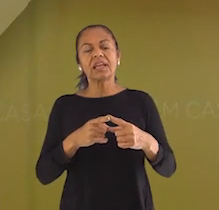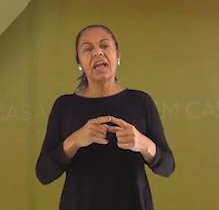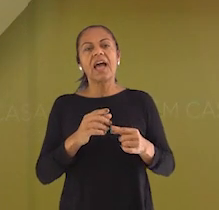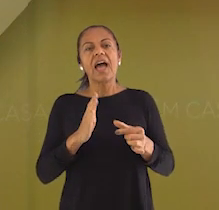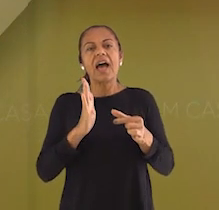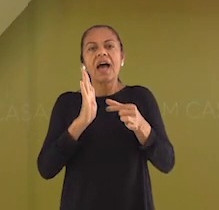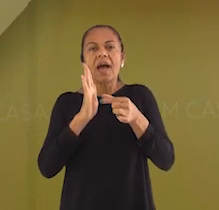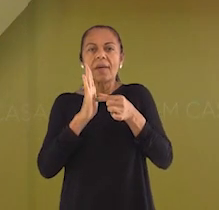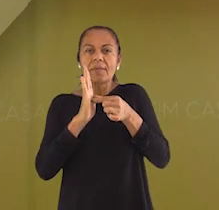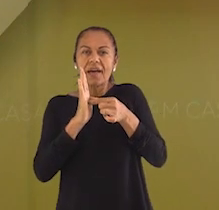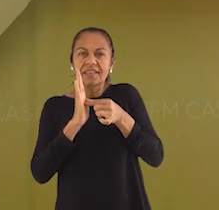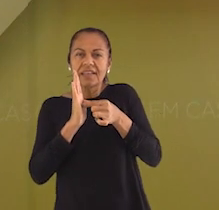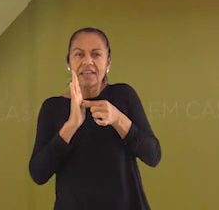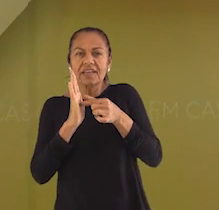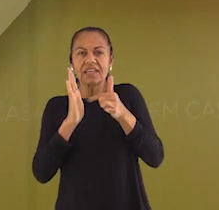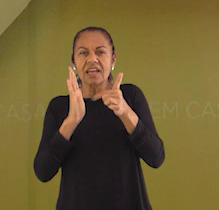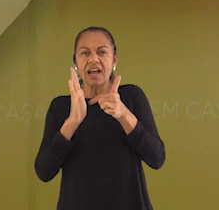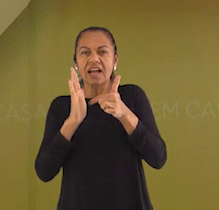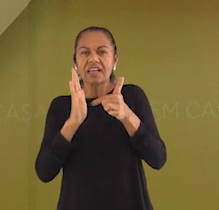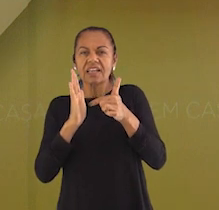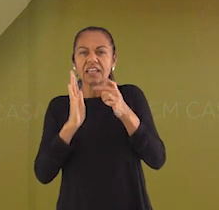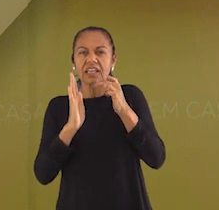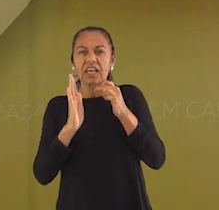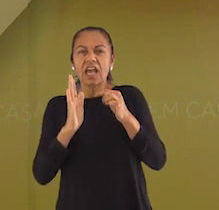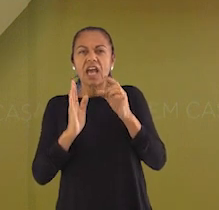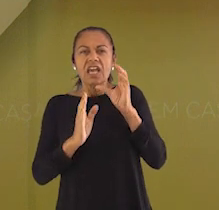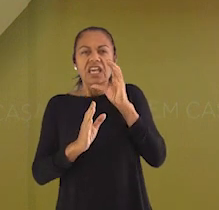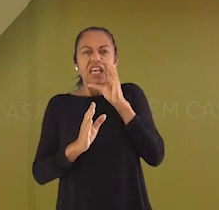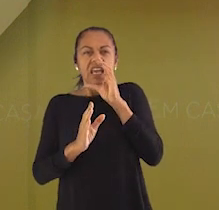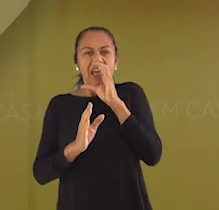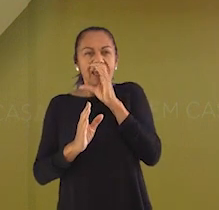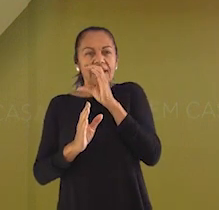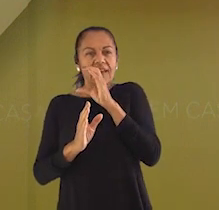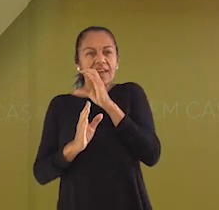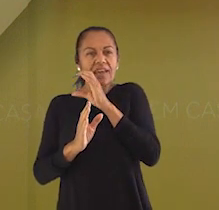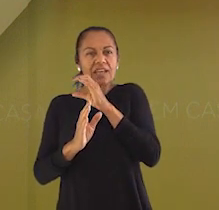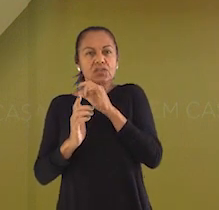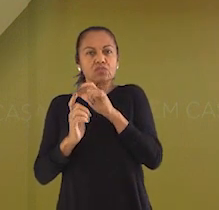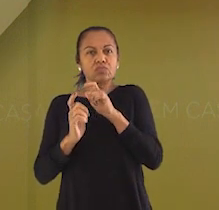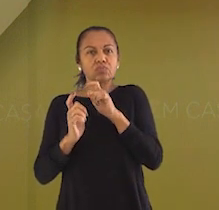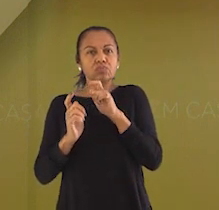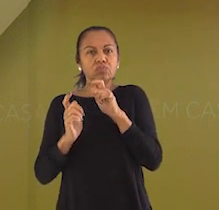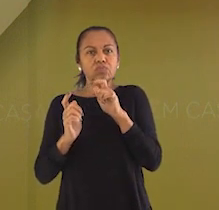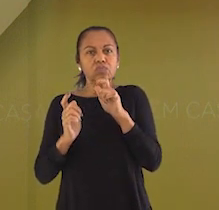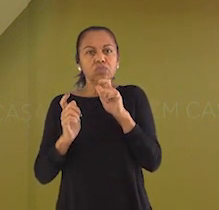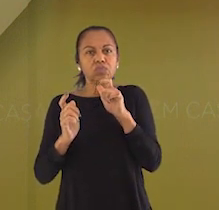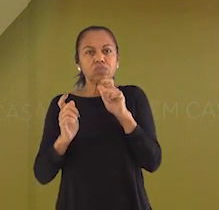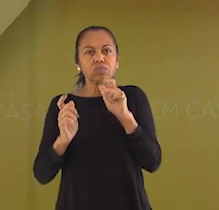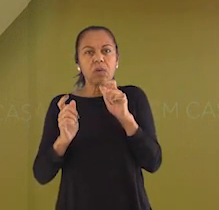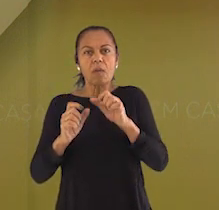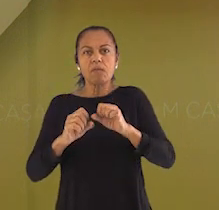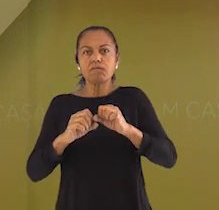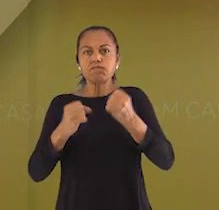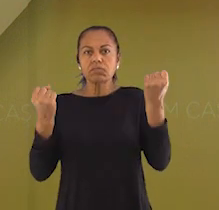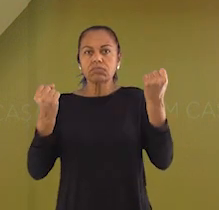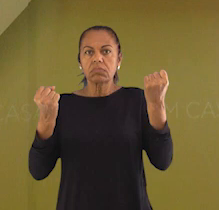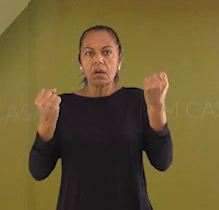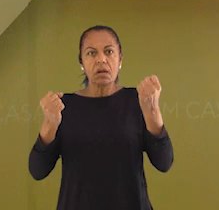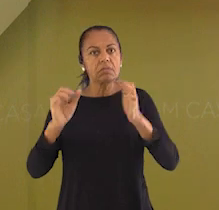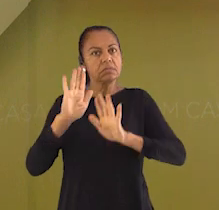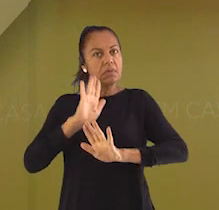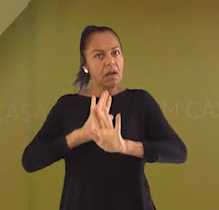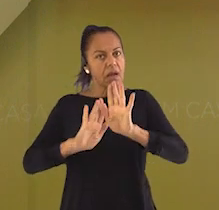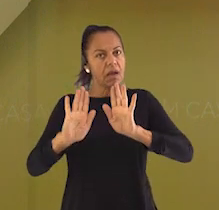bateria que pode superaquecer e o celular explodir, podendo levar a pessoa à morte. Isso pode acontecer